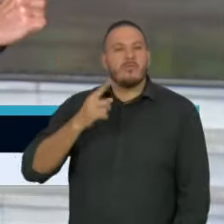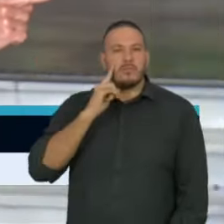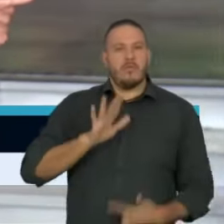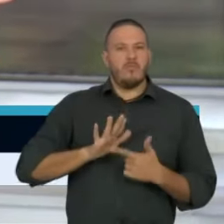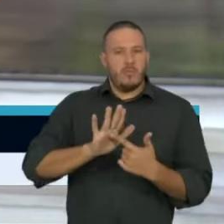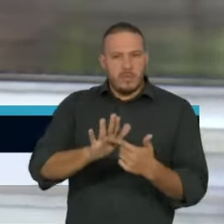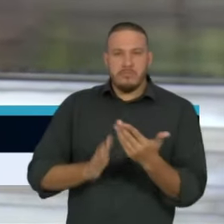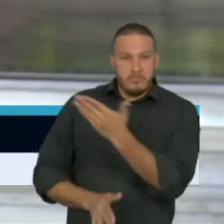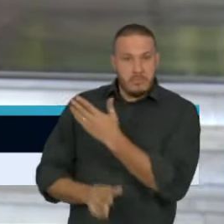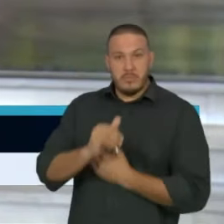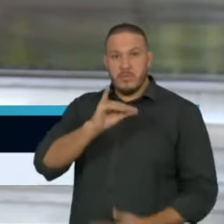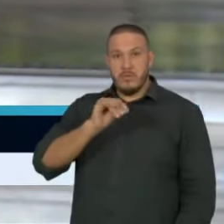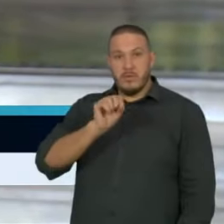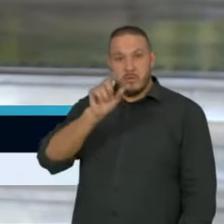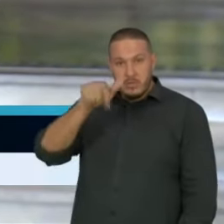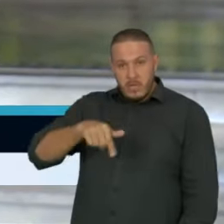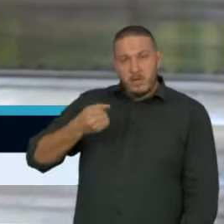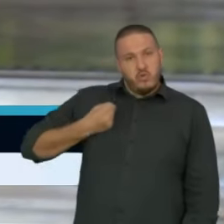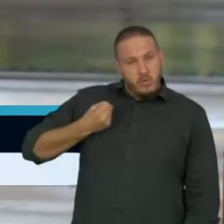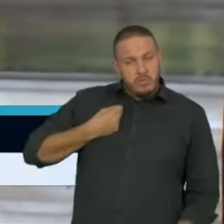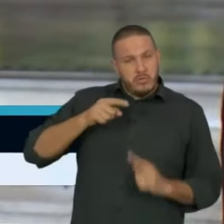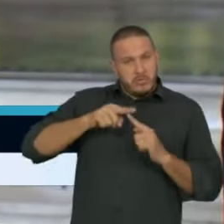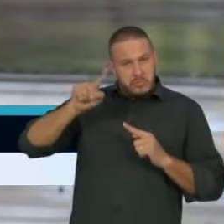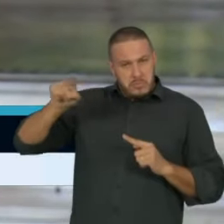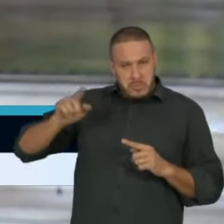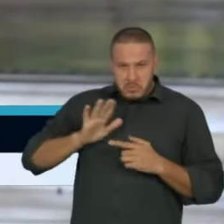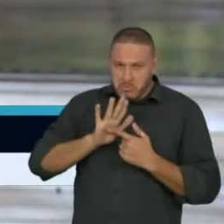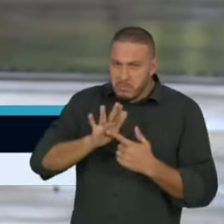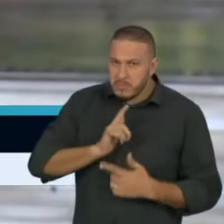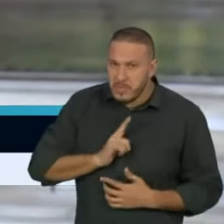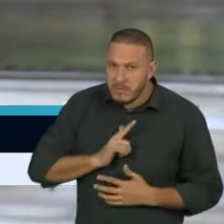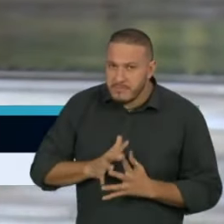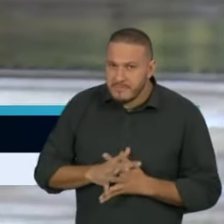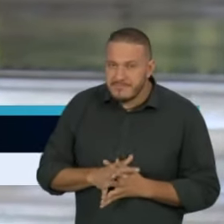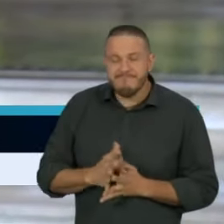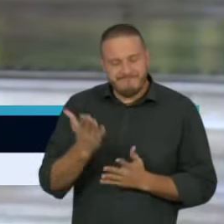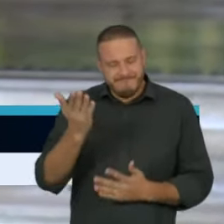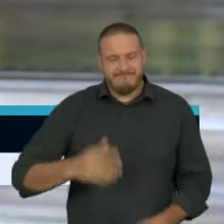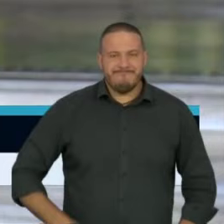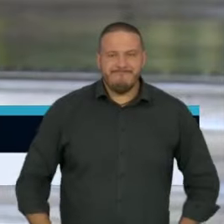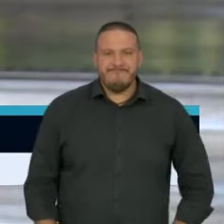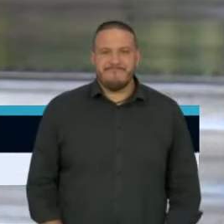doutor Guerma, temos os números atualizados. O senhor tem? Sim. Vamos lá.